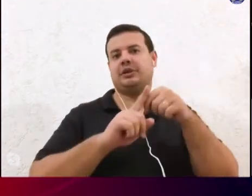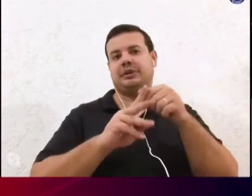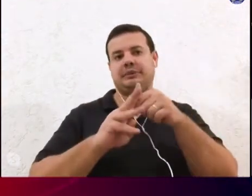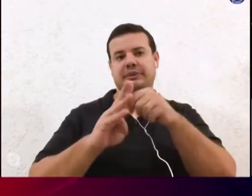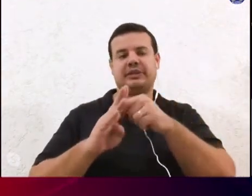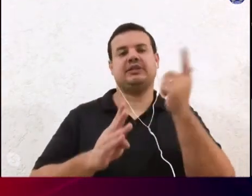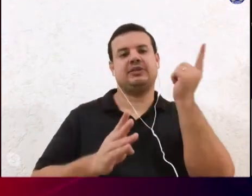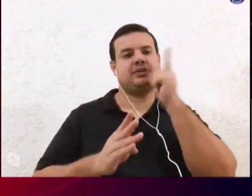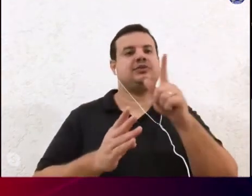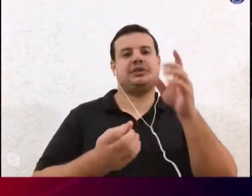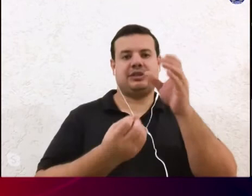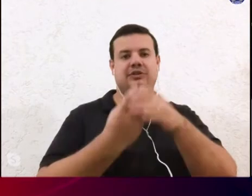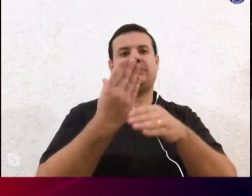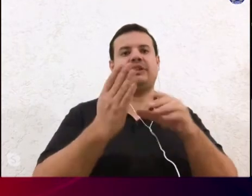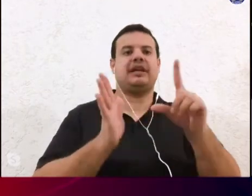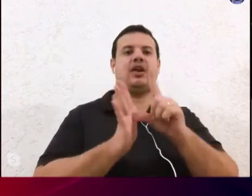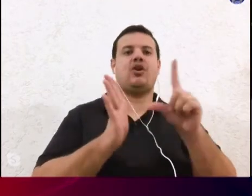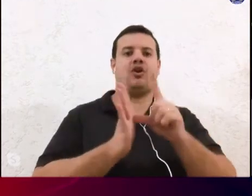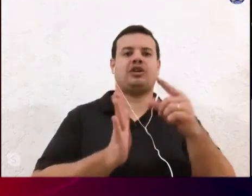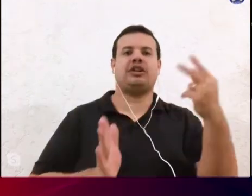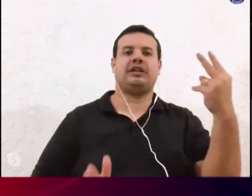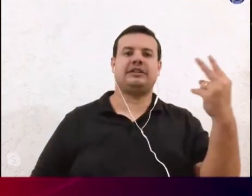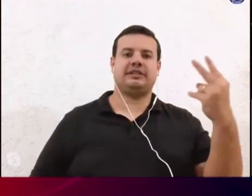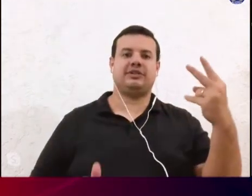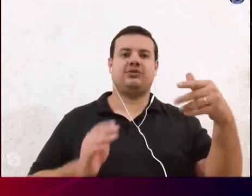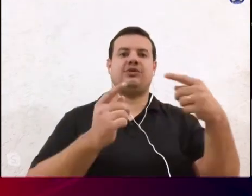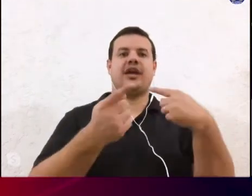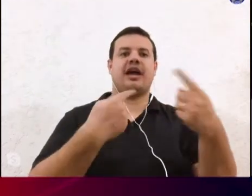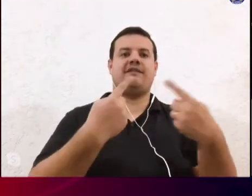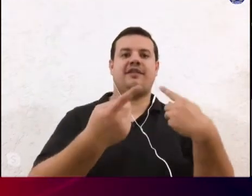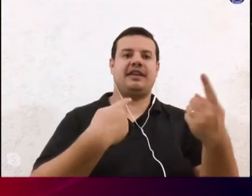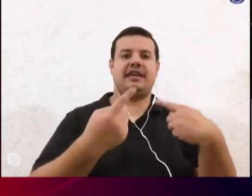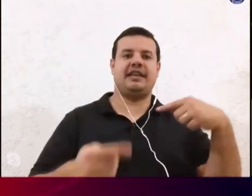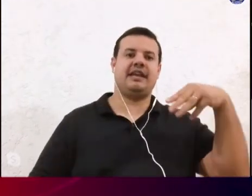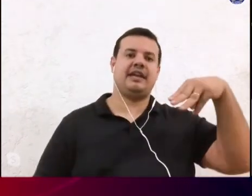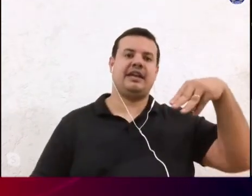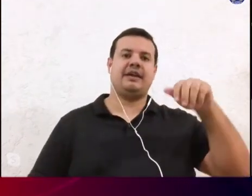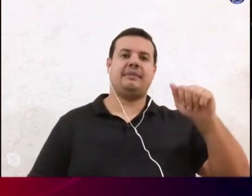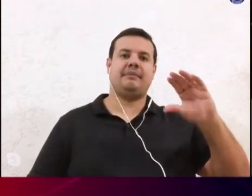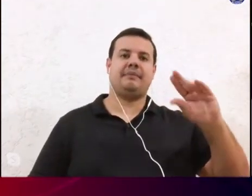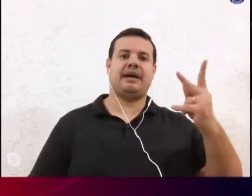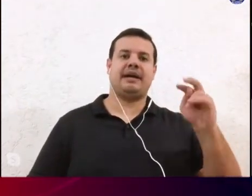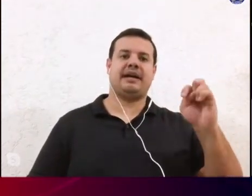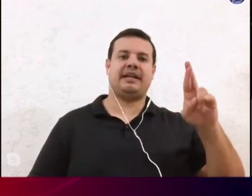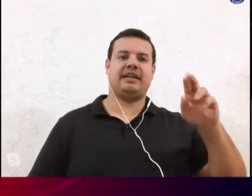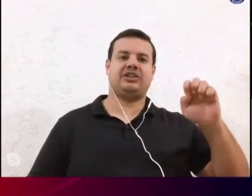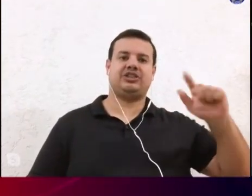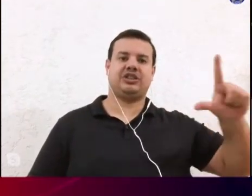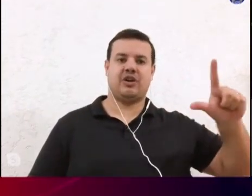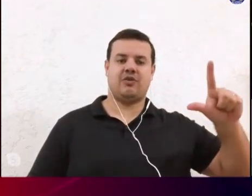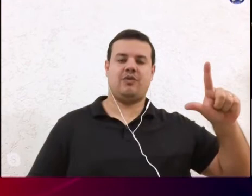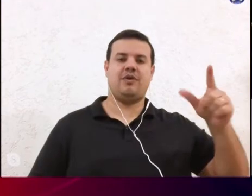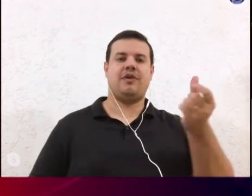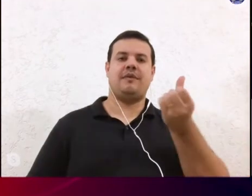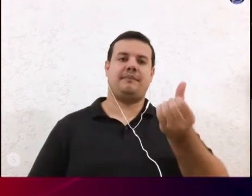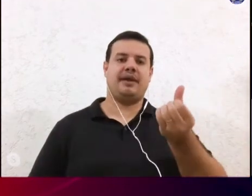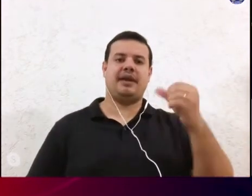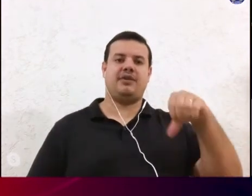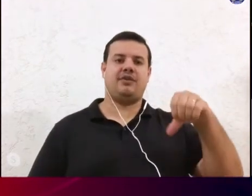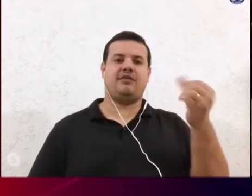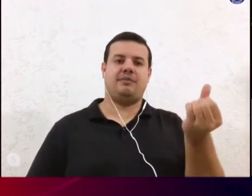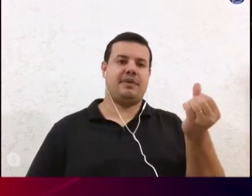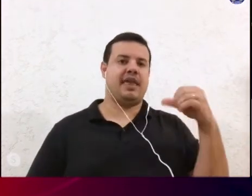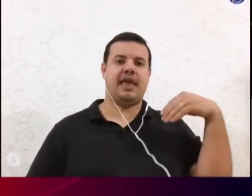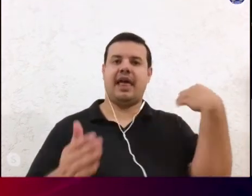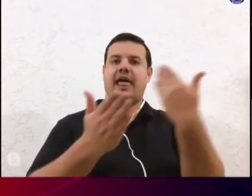loja na avenida Marechal Floriano Peixoto número 696 onde se encontra em funcionamento até os